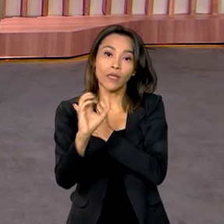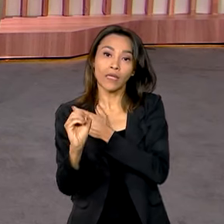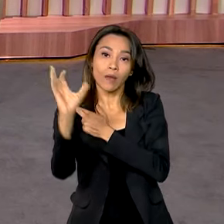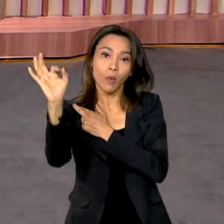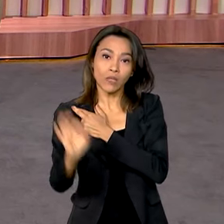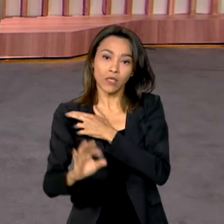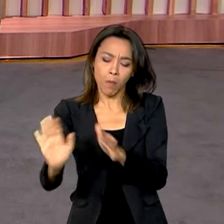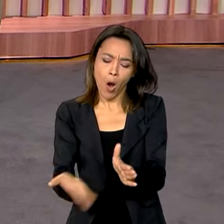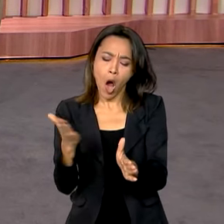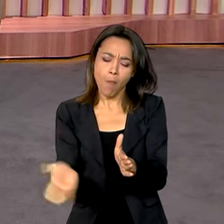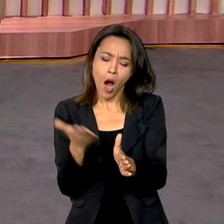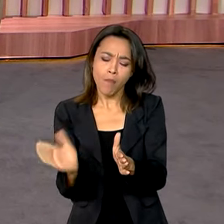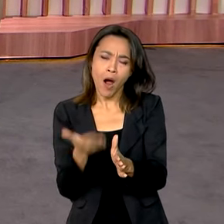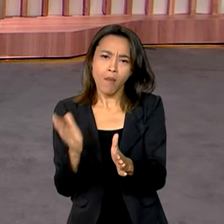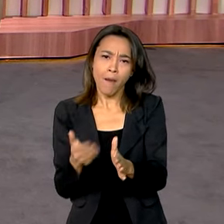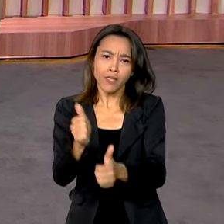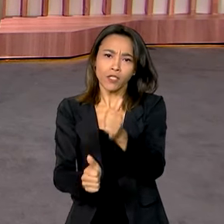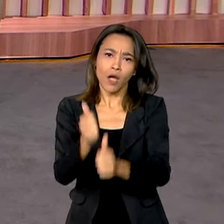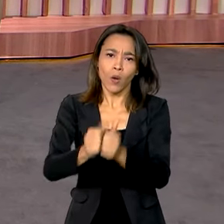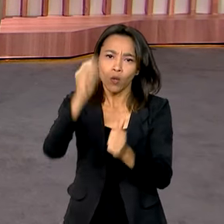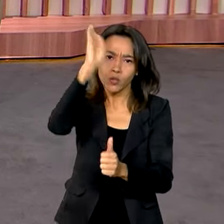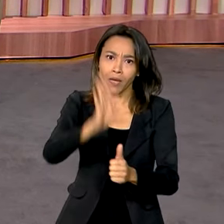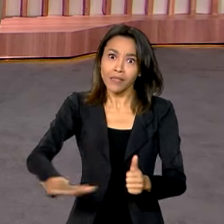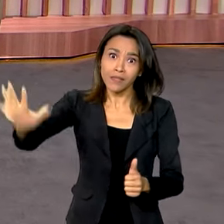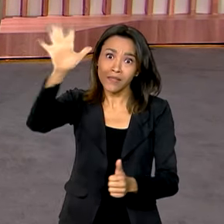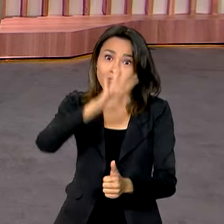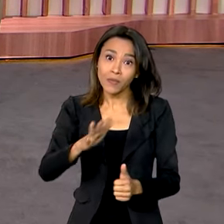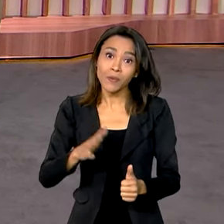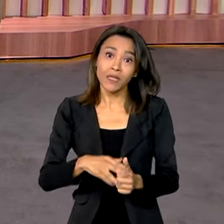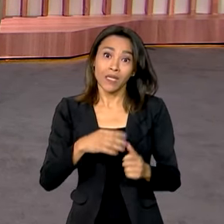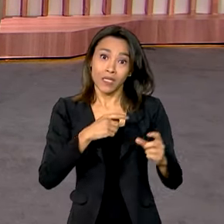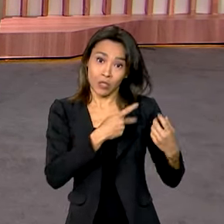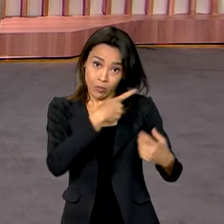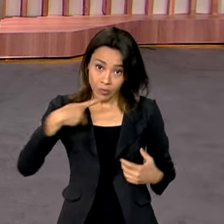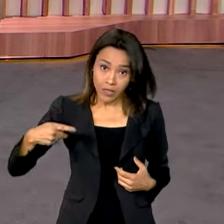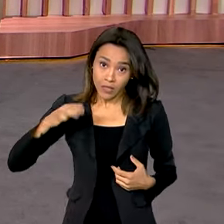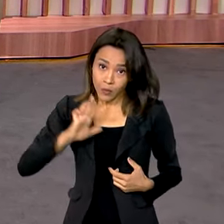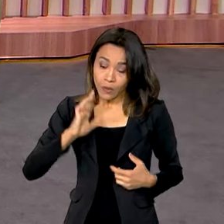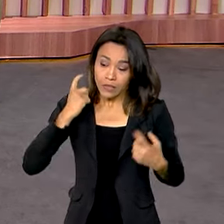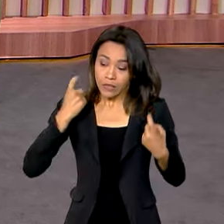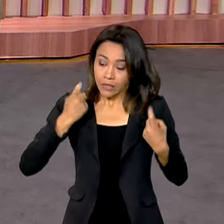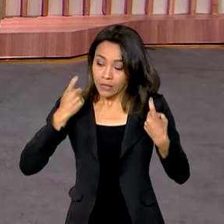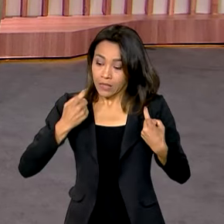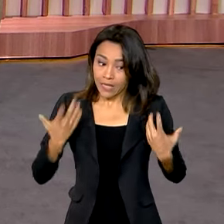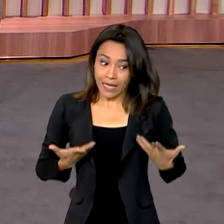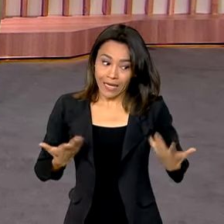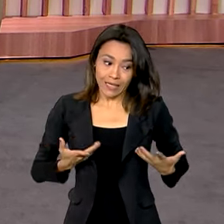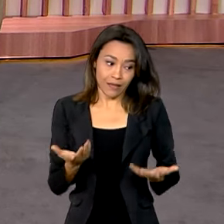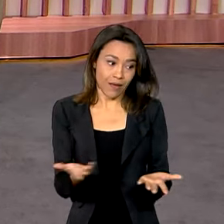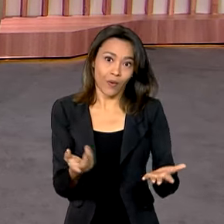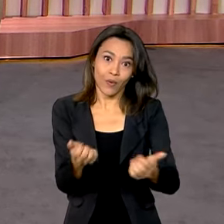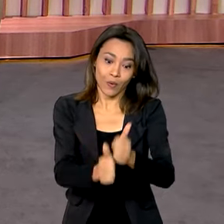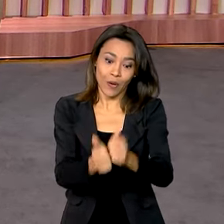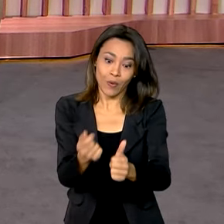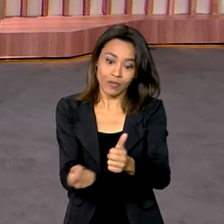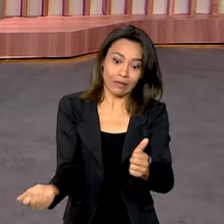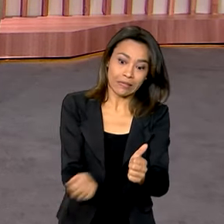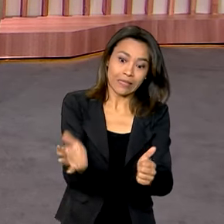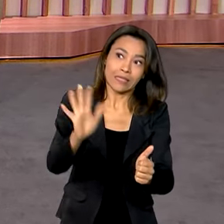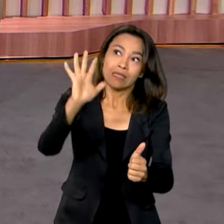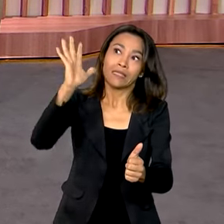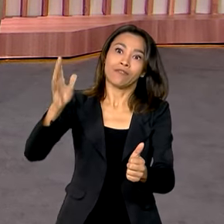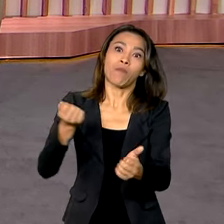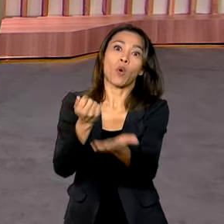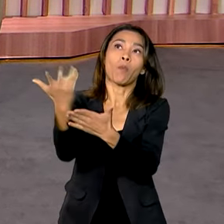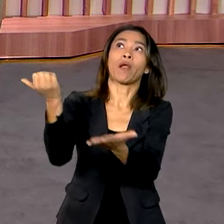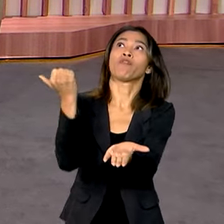da produção de arroz no país. E aí o presidente demonstrou essa preocupação, Vanessa falou, nossa, o arroz, agora a gente vai ter que importar arroz. E